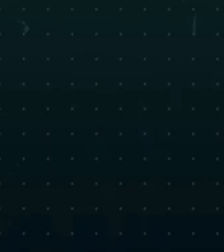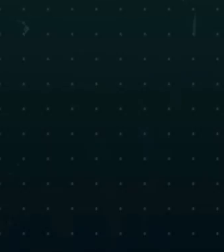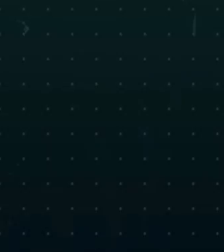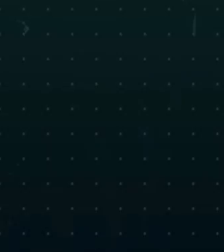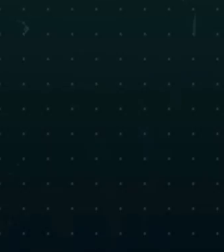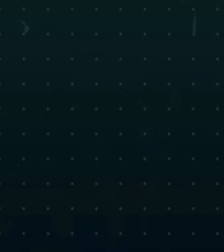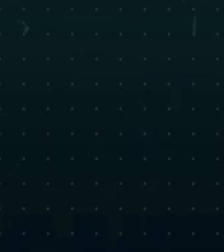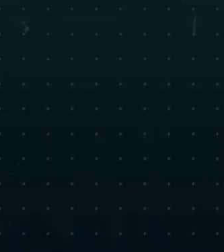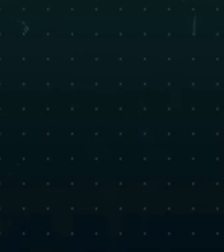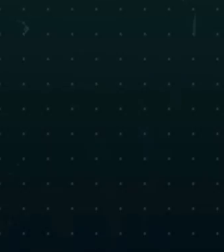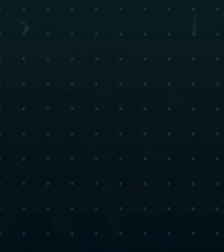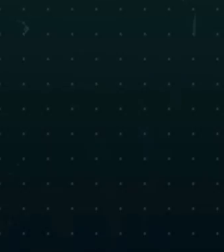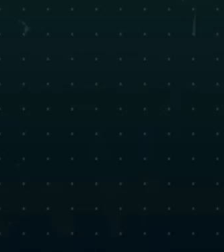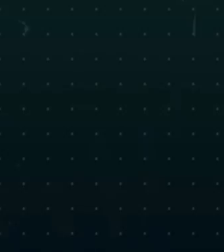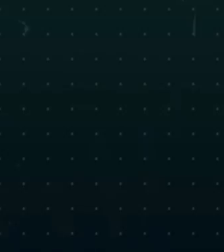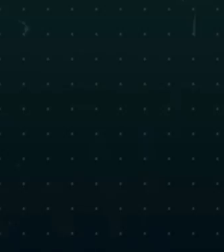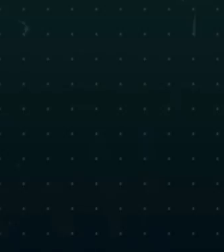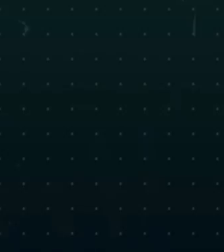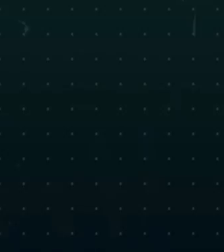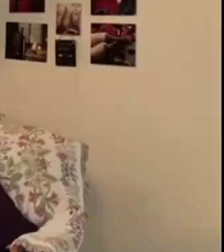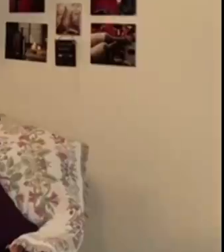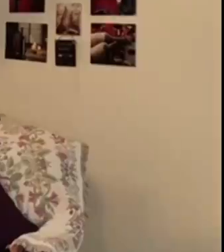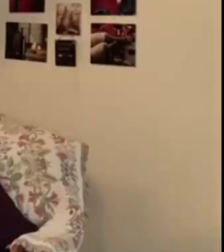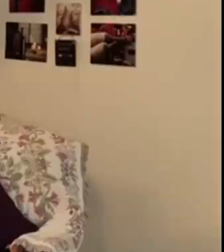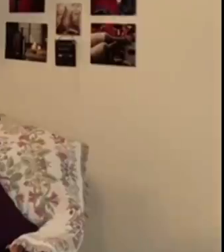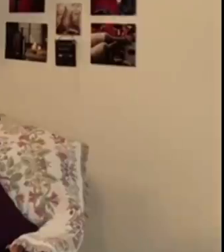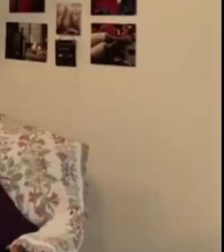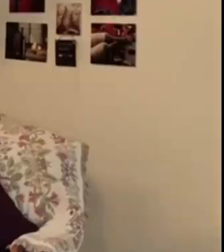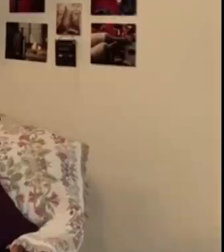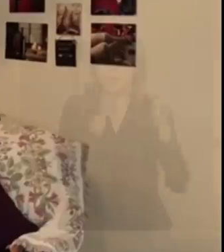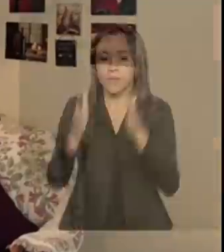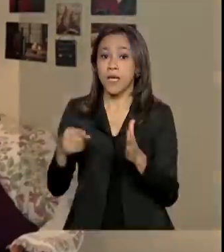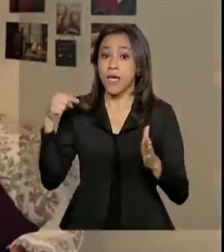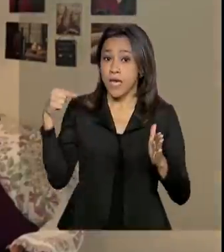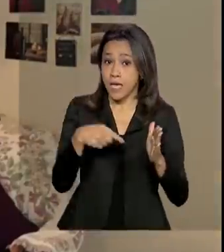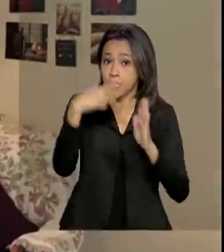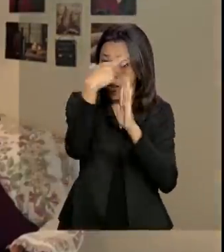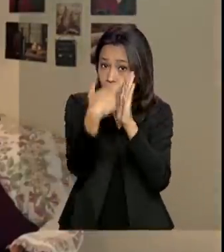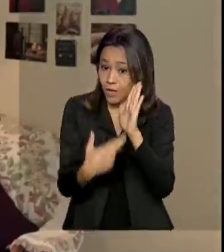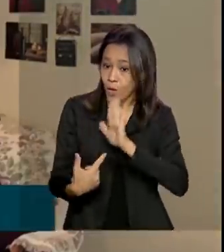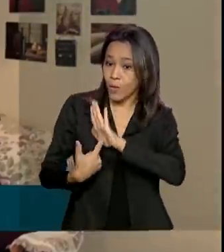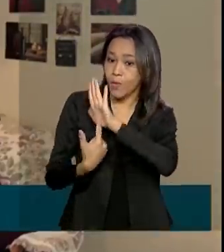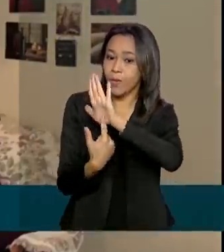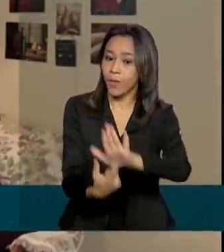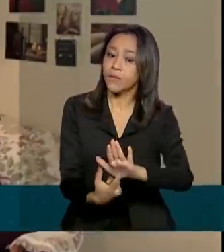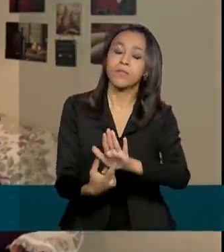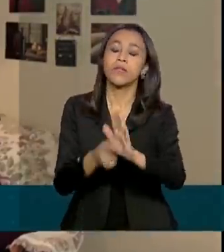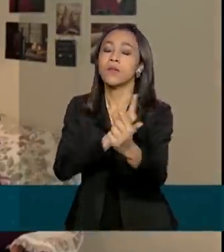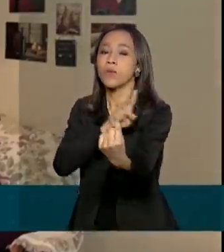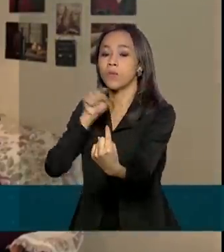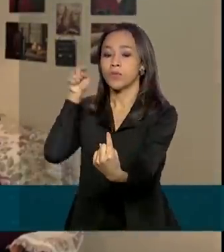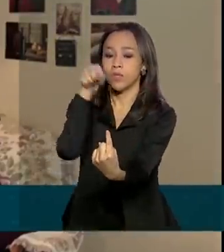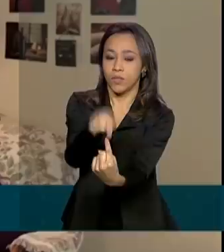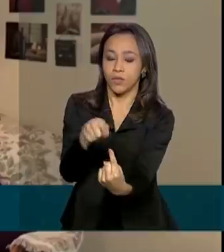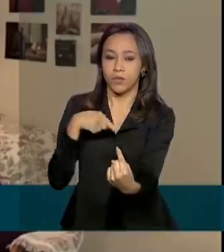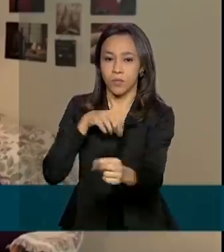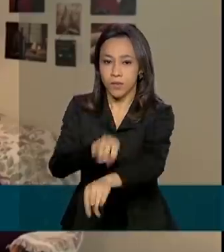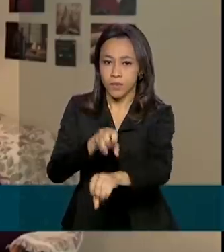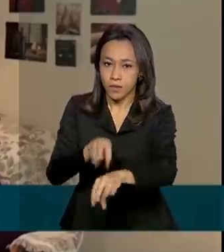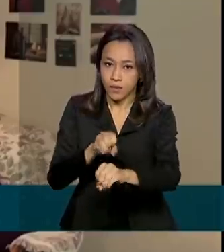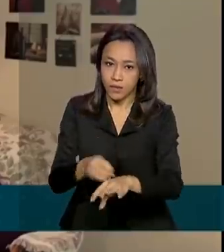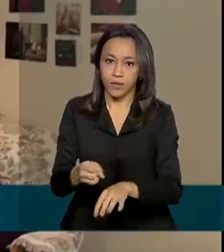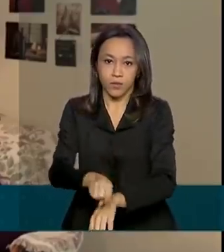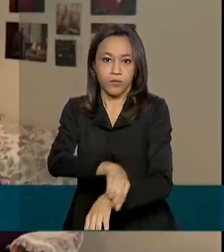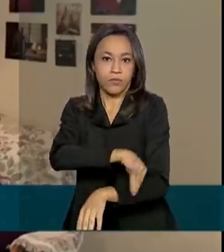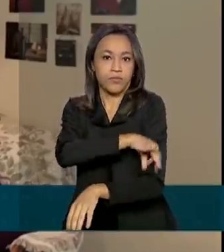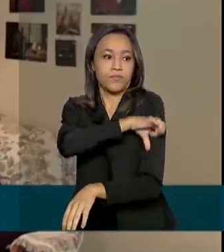73% no ano passado. O relatório mostra ainda que a meta fixada para o ensino fundamental, hoje